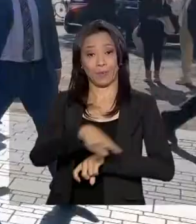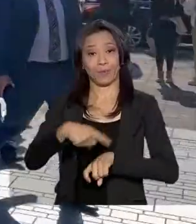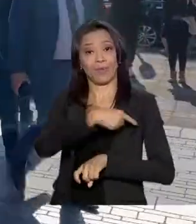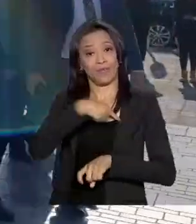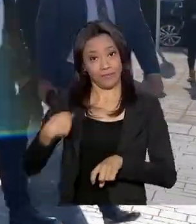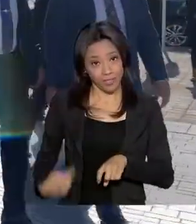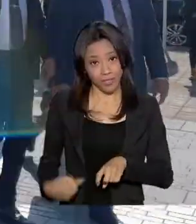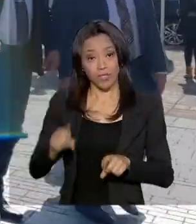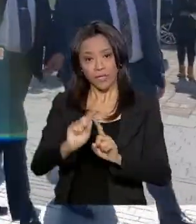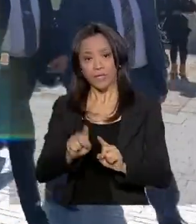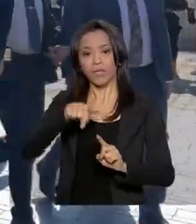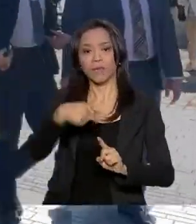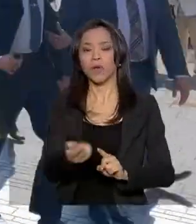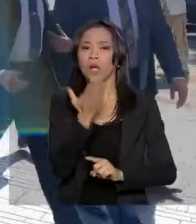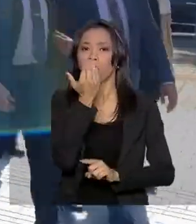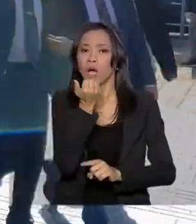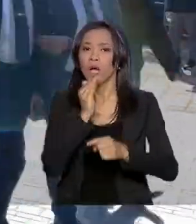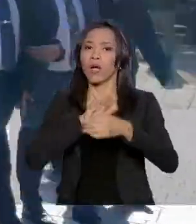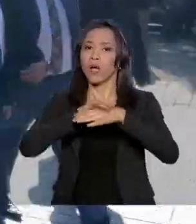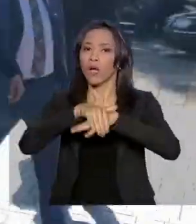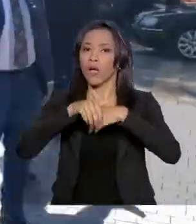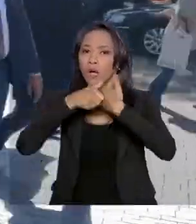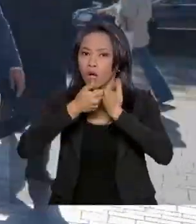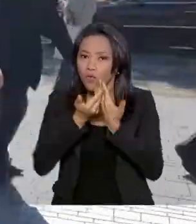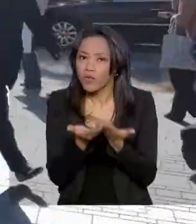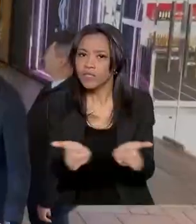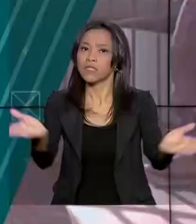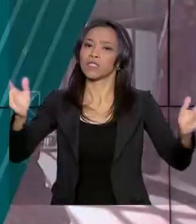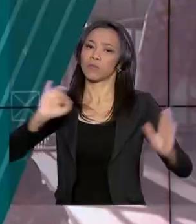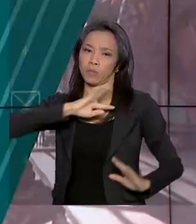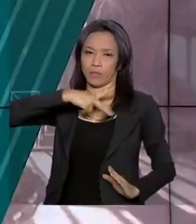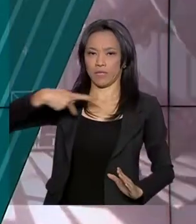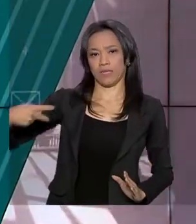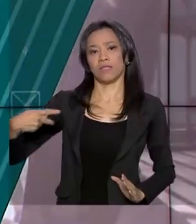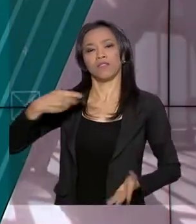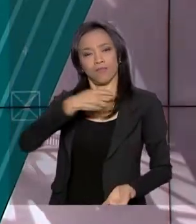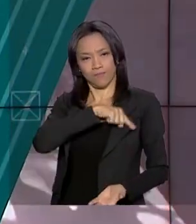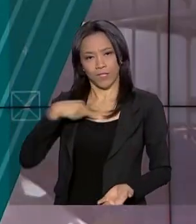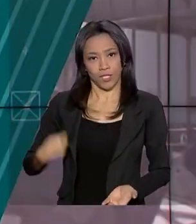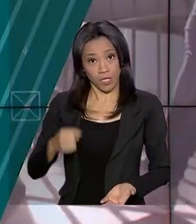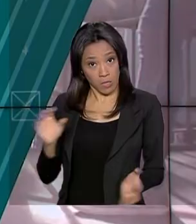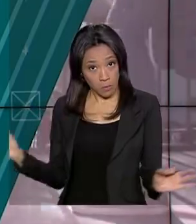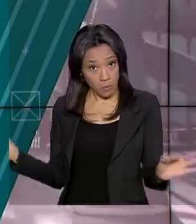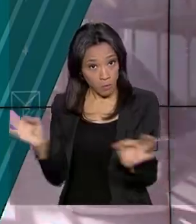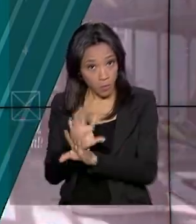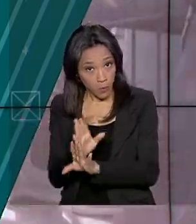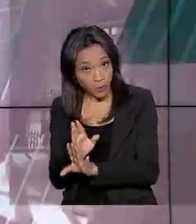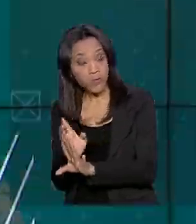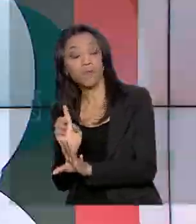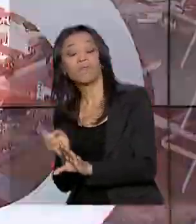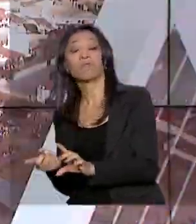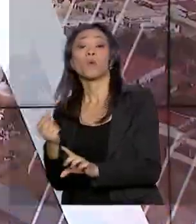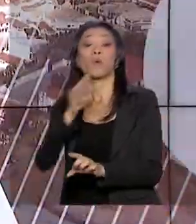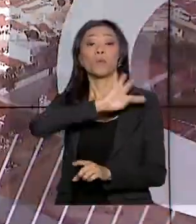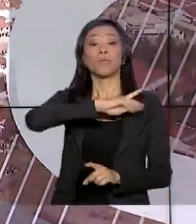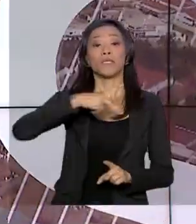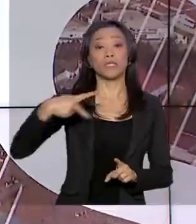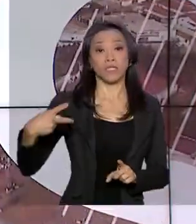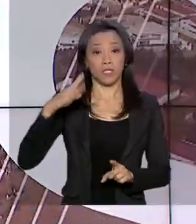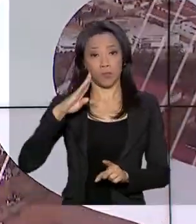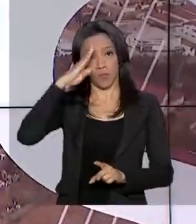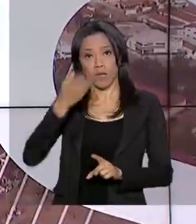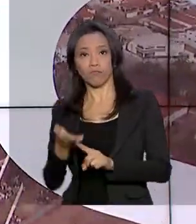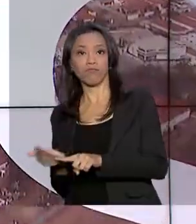seguida, participou de um jantar oferecido pelo presidente chinês. Depois dessa etapa da viagem à Ásia, o presidente Jair Bolsonaro